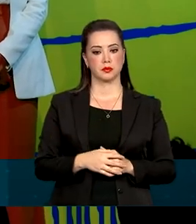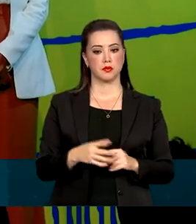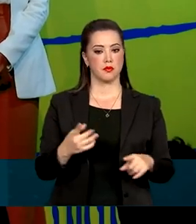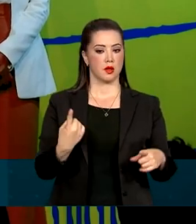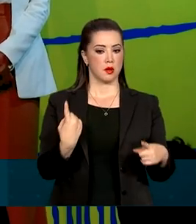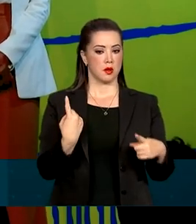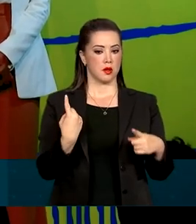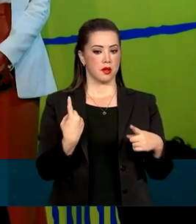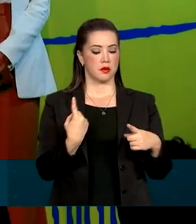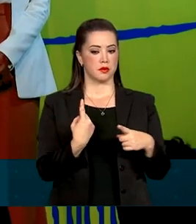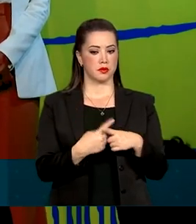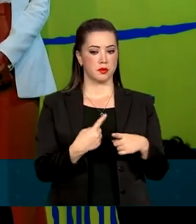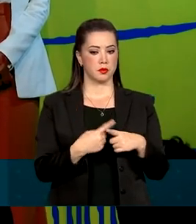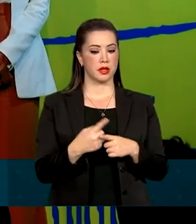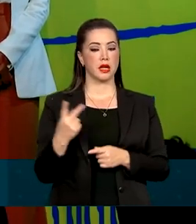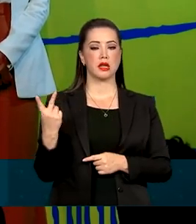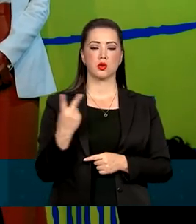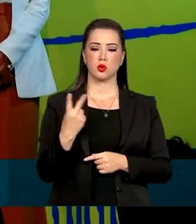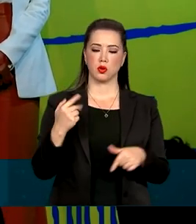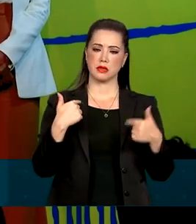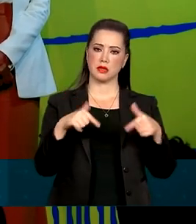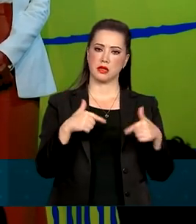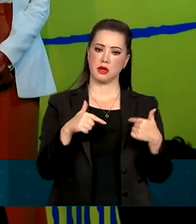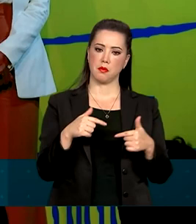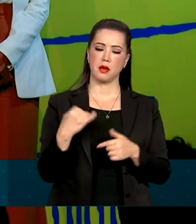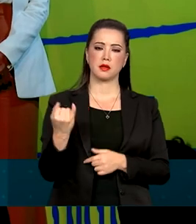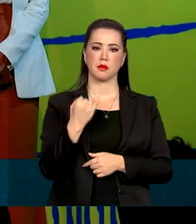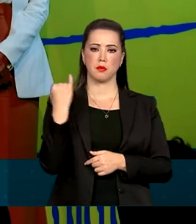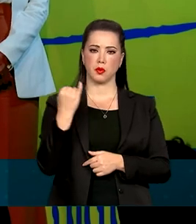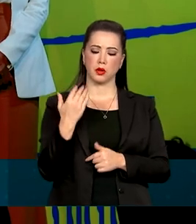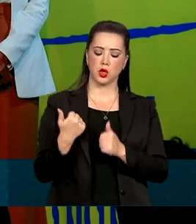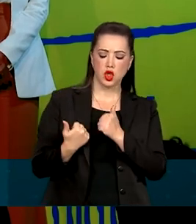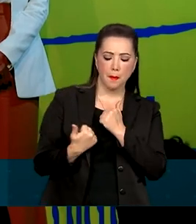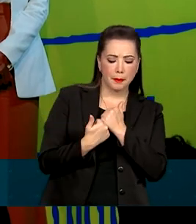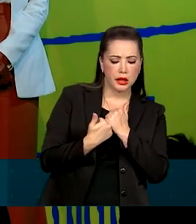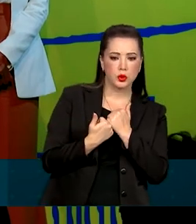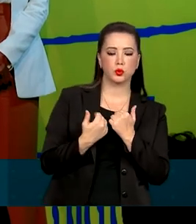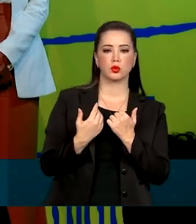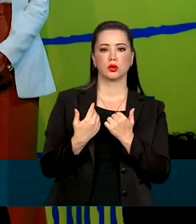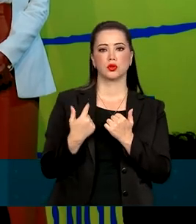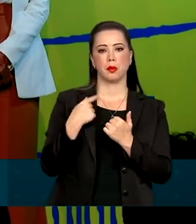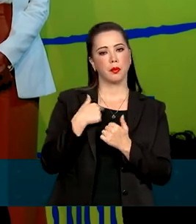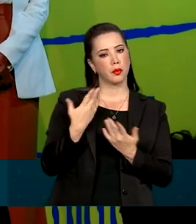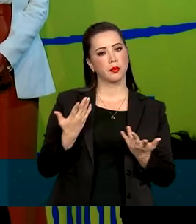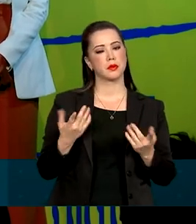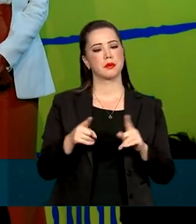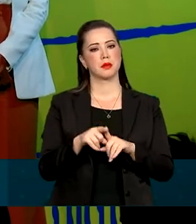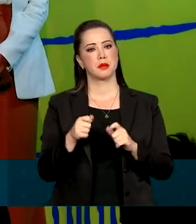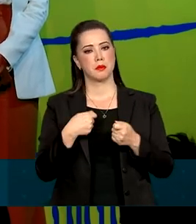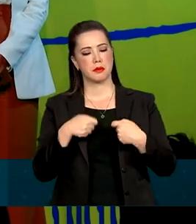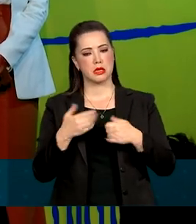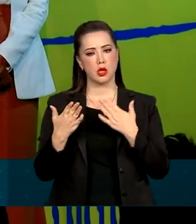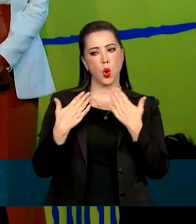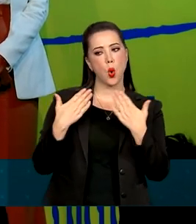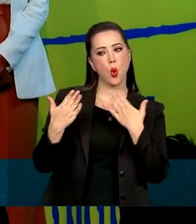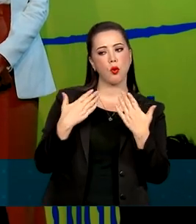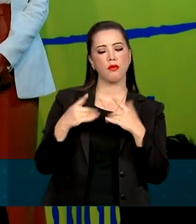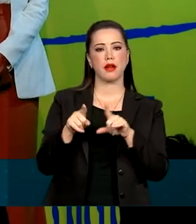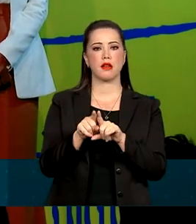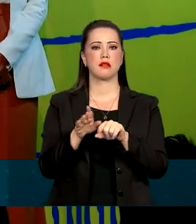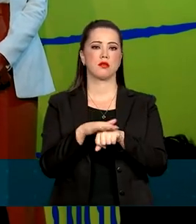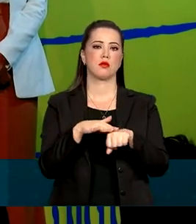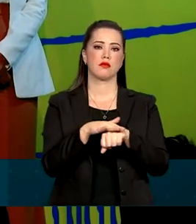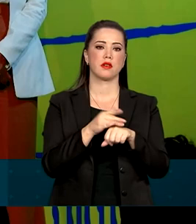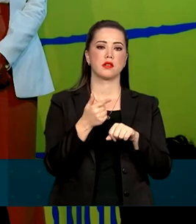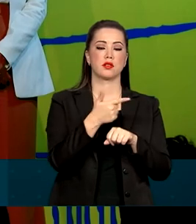porque essas duas funções são muito próximas a mim e exigem uma interface muito grande, inclusive, com